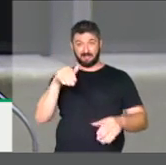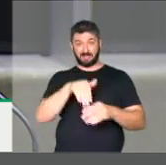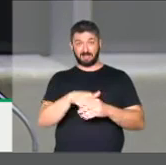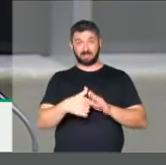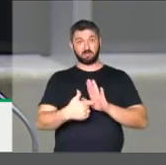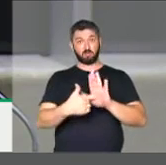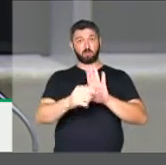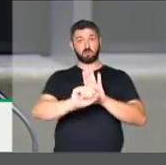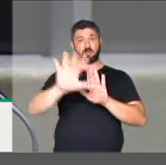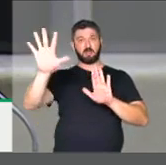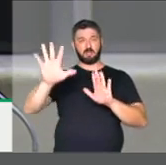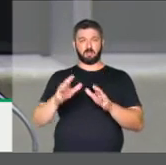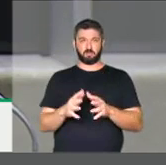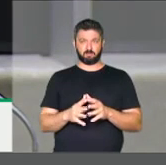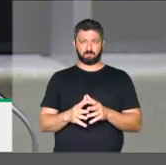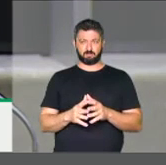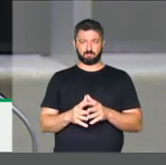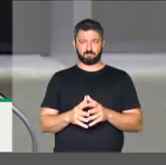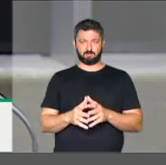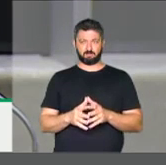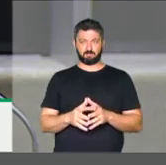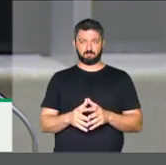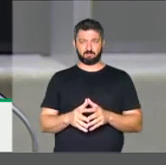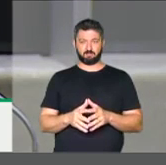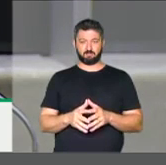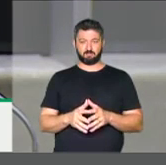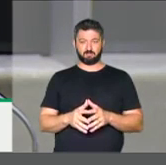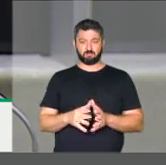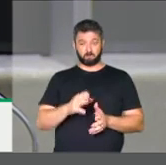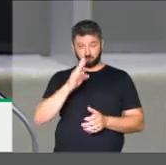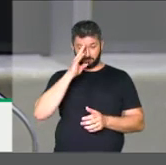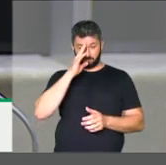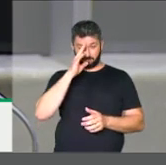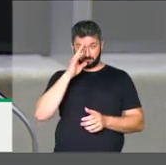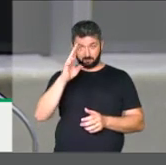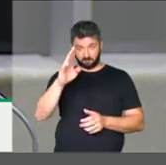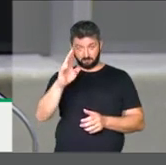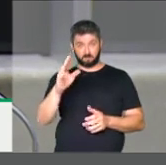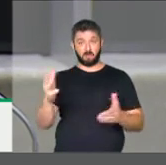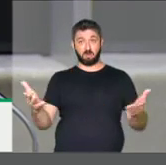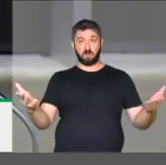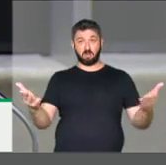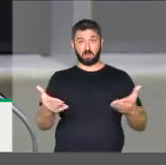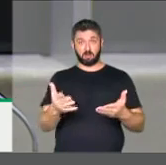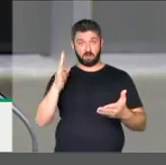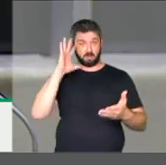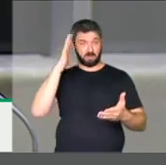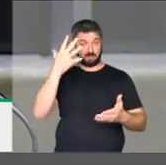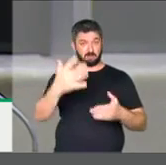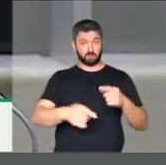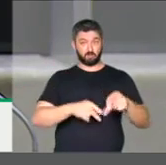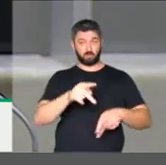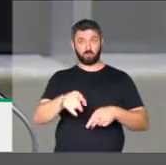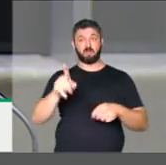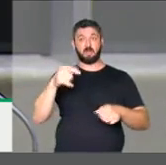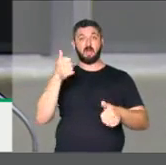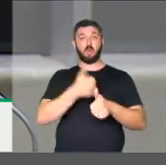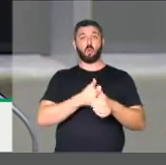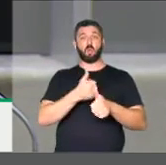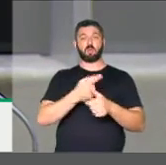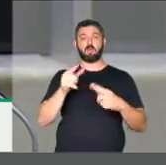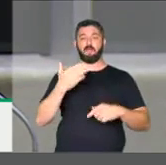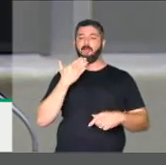um recado muito claro de que o mote principal que norteia as decisões dos brasileiros é o combate aos